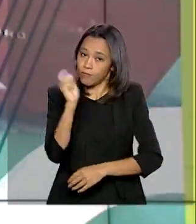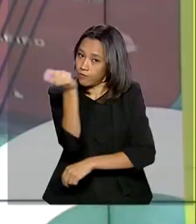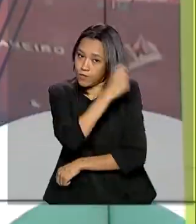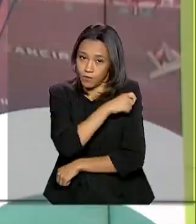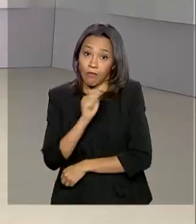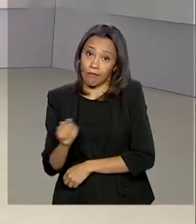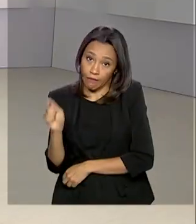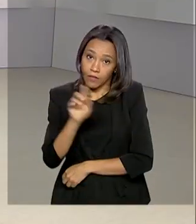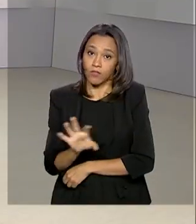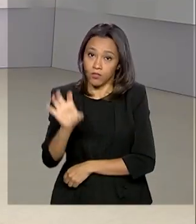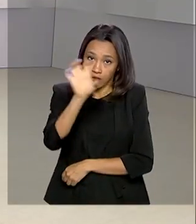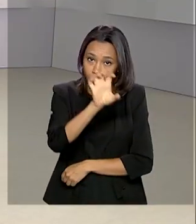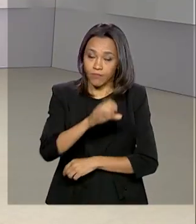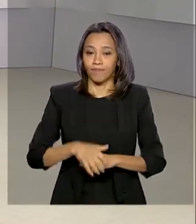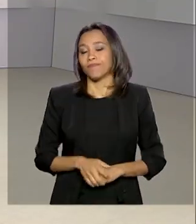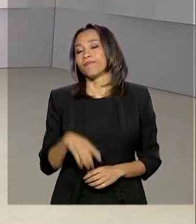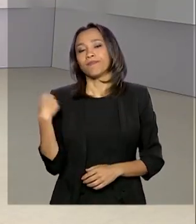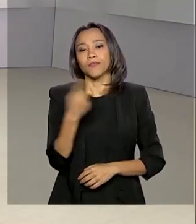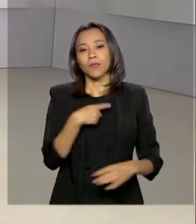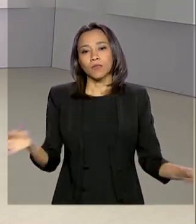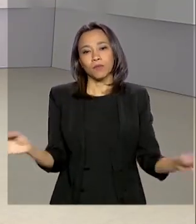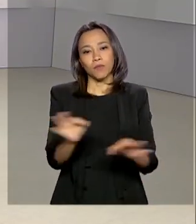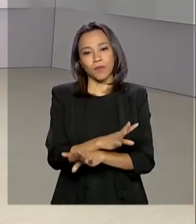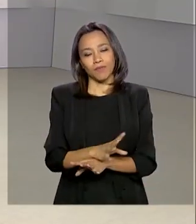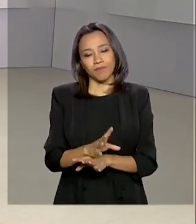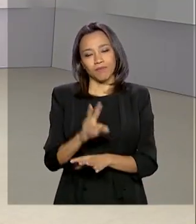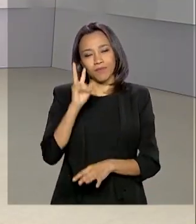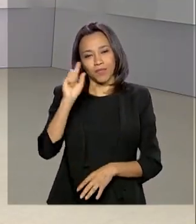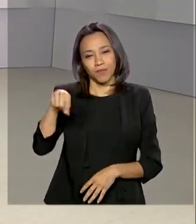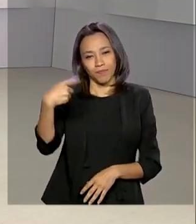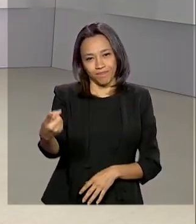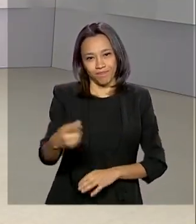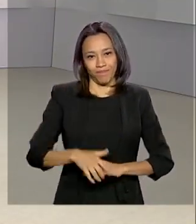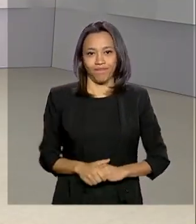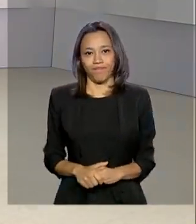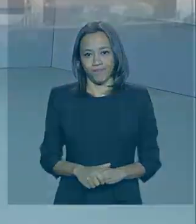estados. A gente fica por aqui. Até a próxima edição.